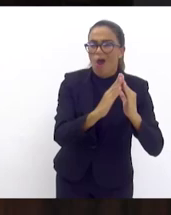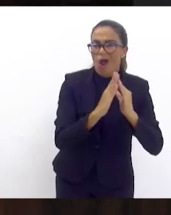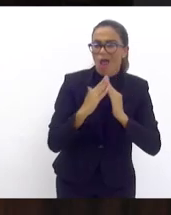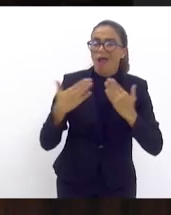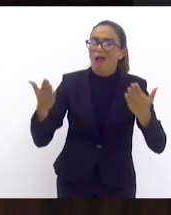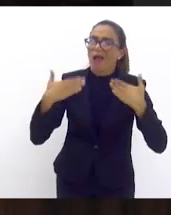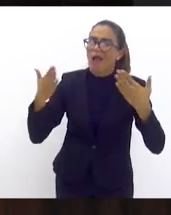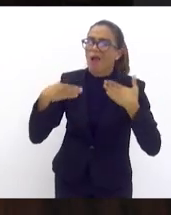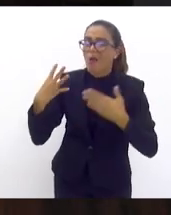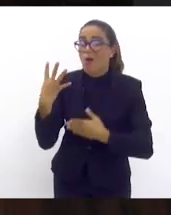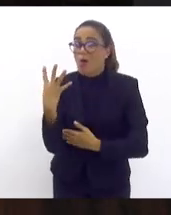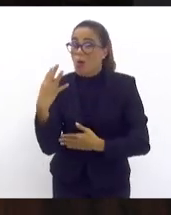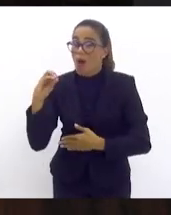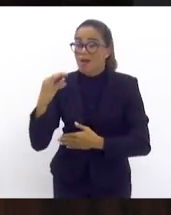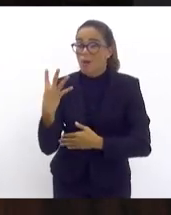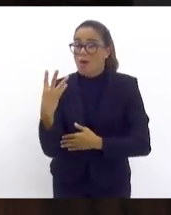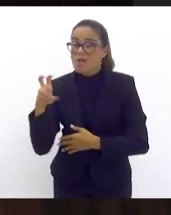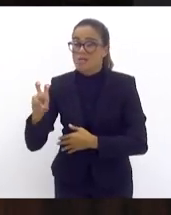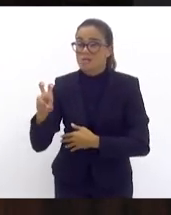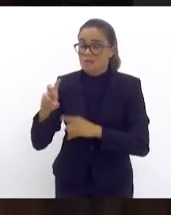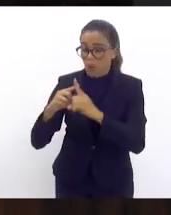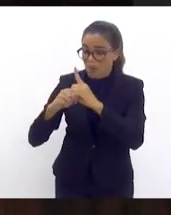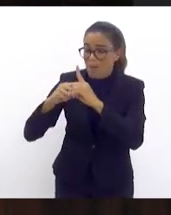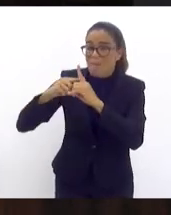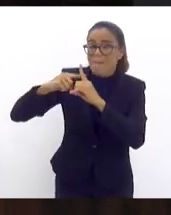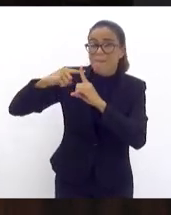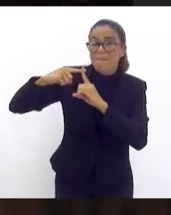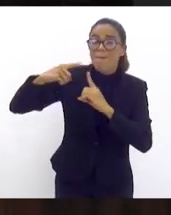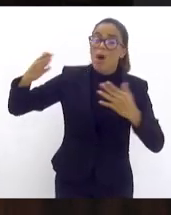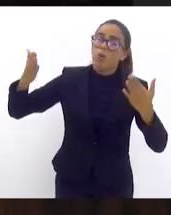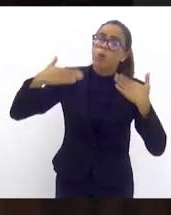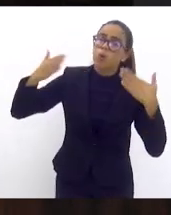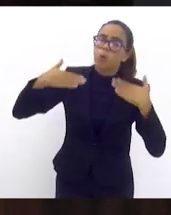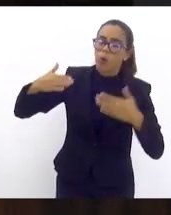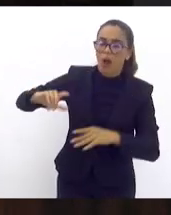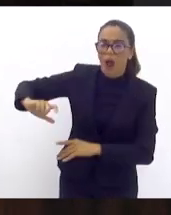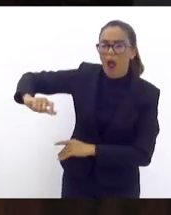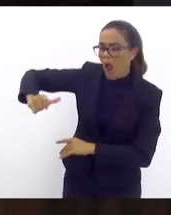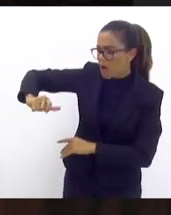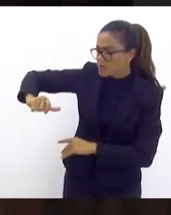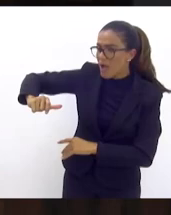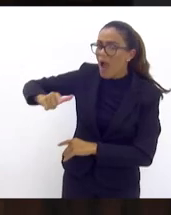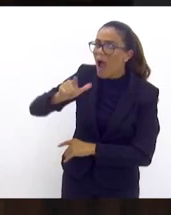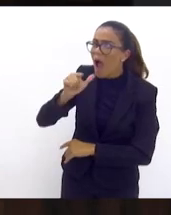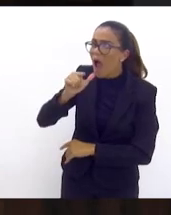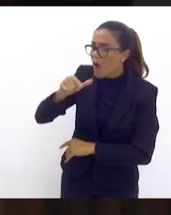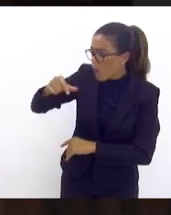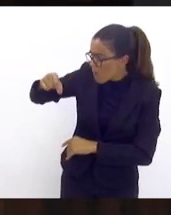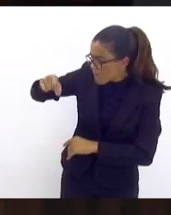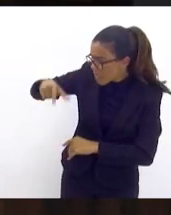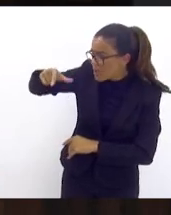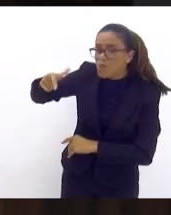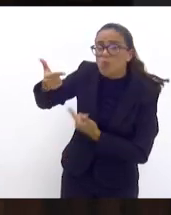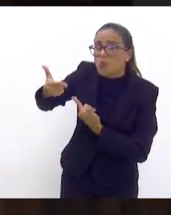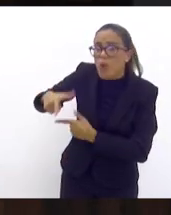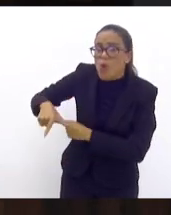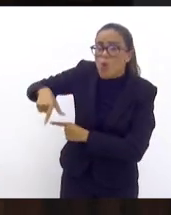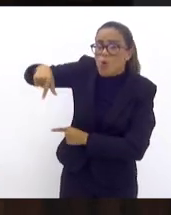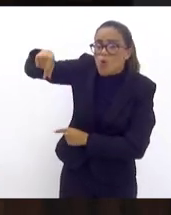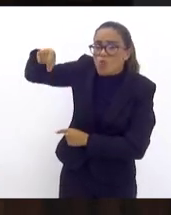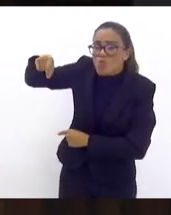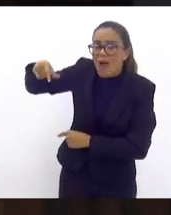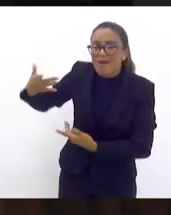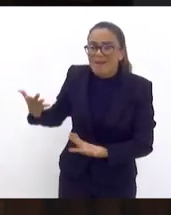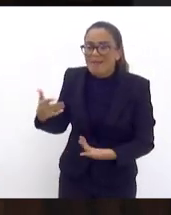40 graus 45 graus do Rio de Janeiro quando ele abre a torneira não cai uma gota de água e a gente